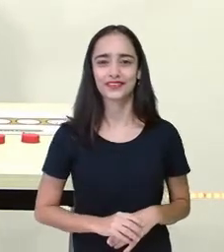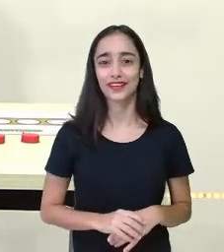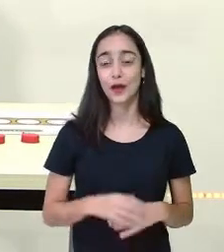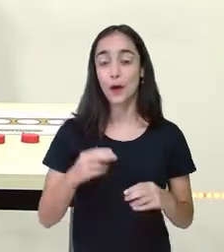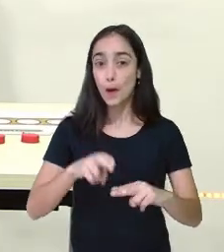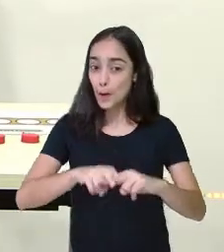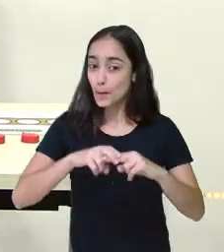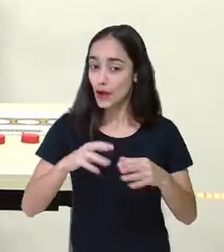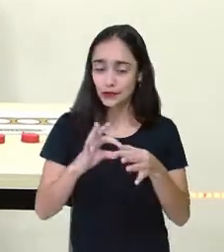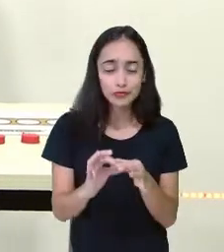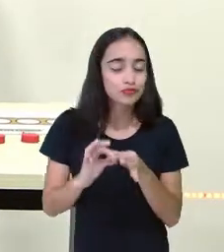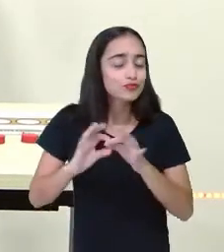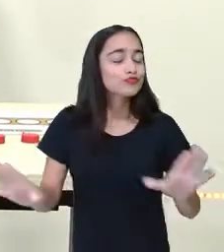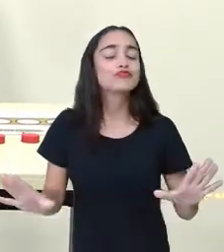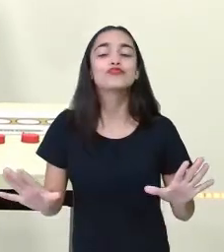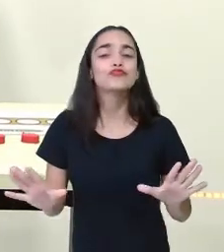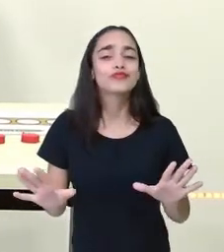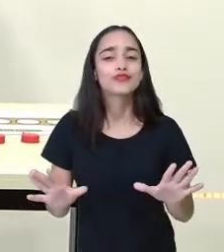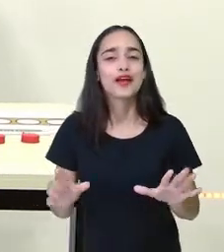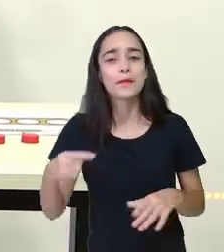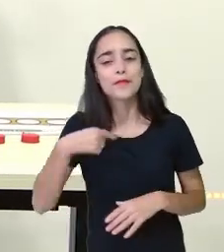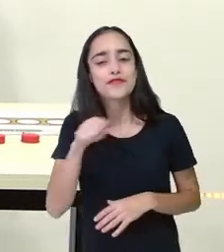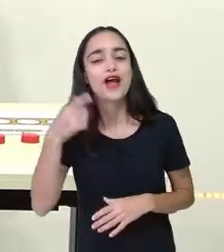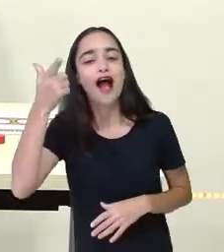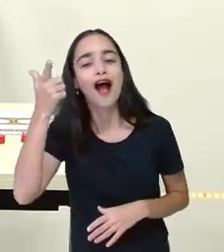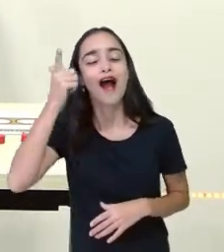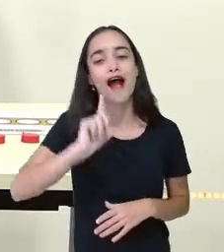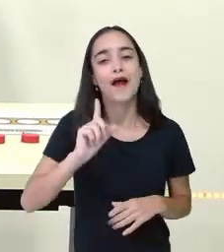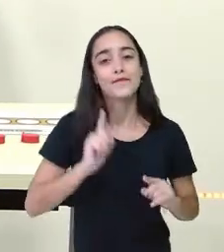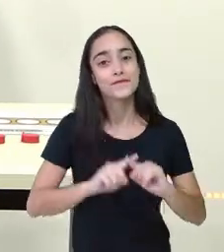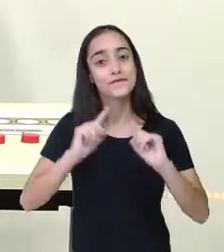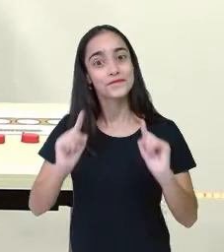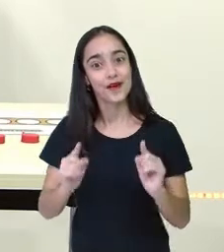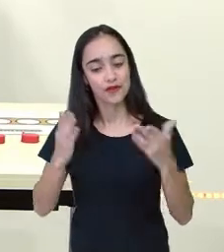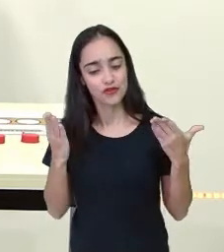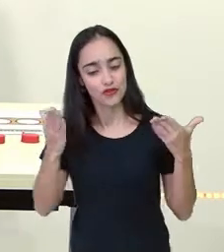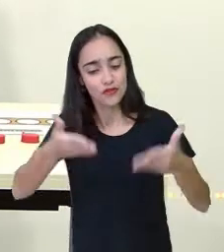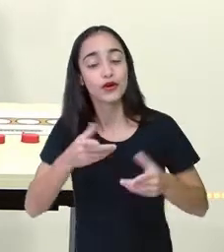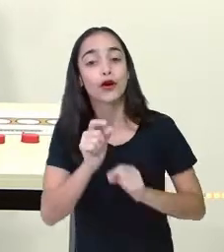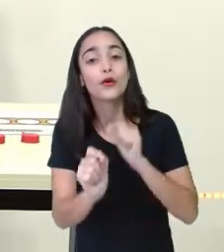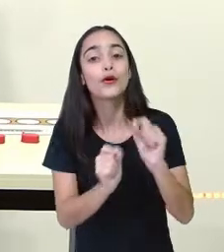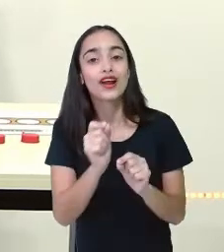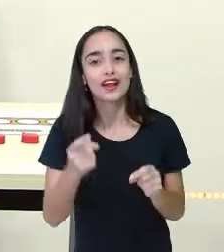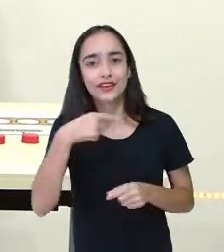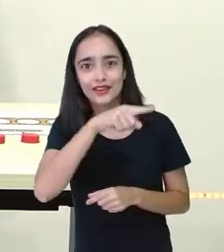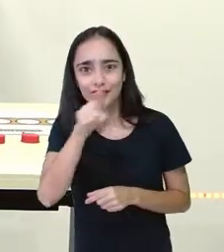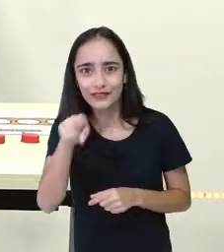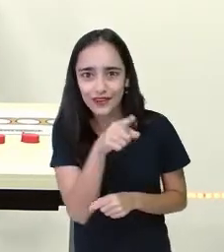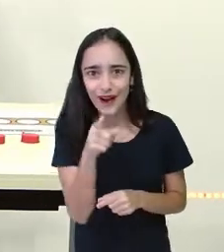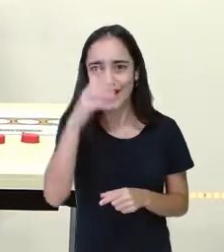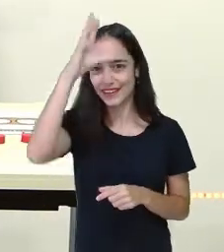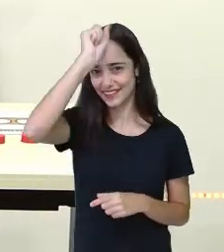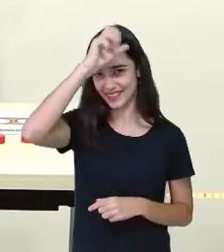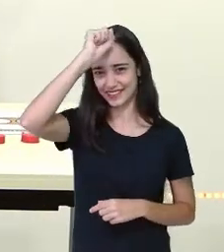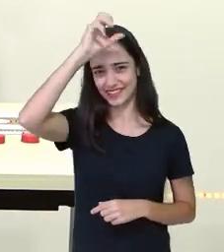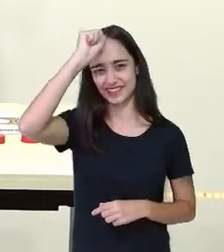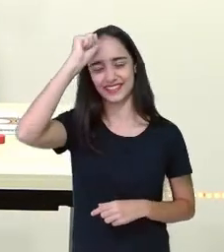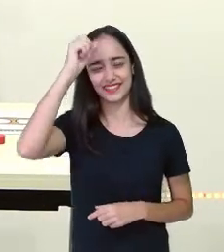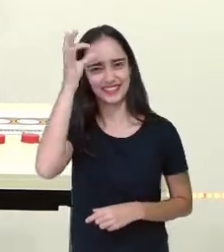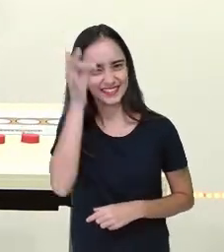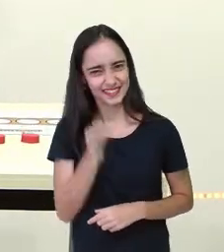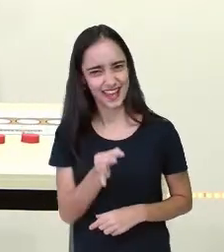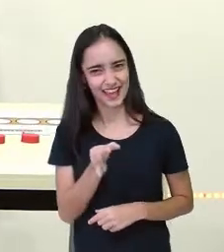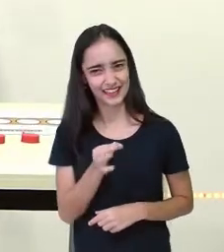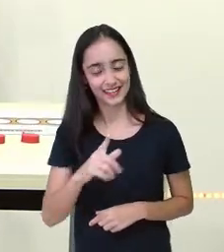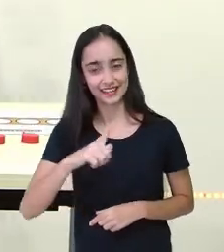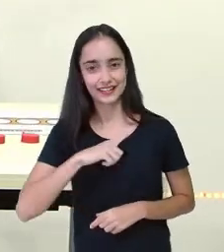eu deixo as outras pessoas ganharem para que vocês, vocês, porque o meu foco maior é que vocês, crianças, aprendam, tá certo? Vocês devem ter aprendido nesses